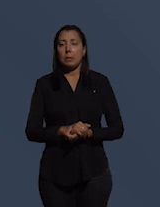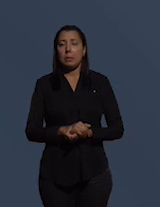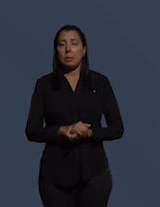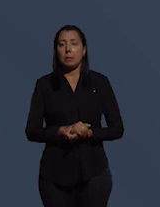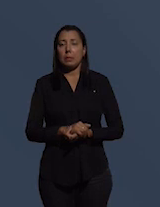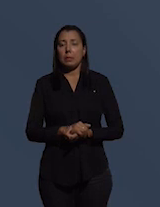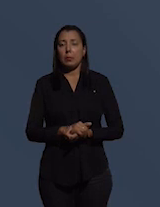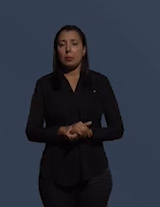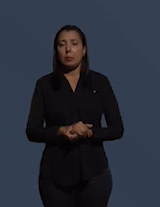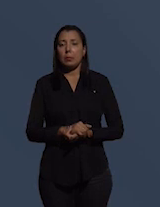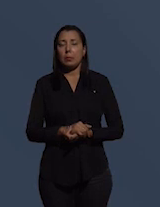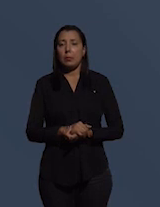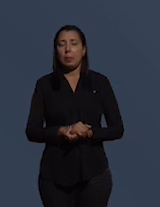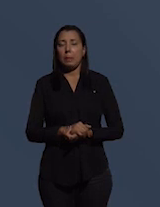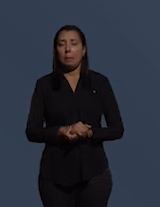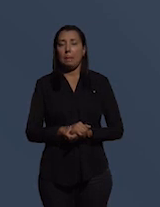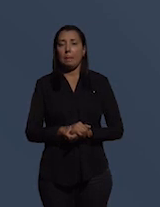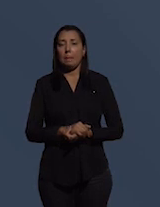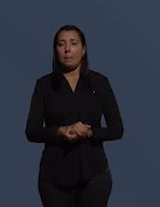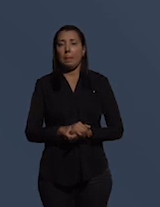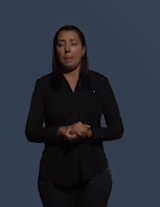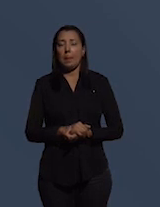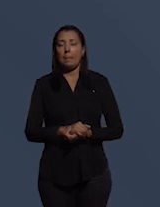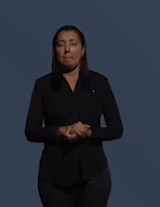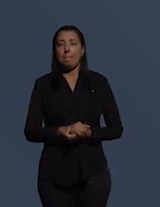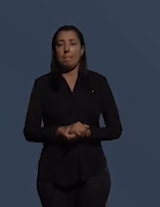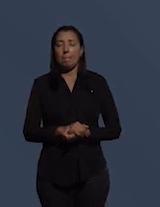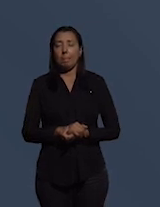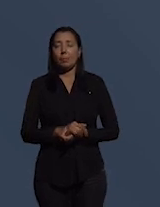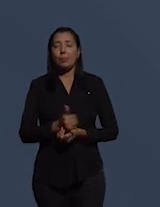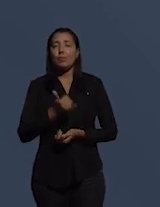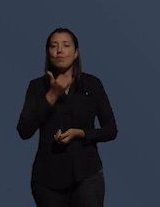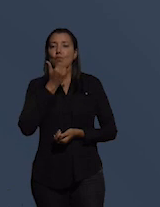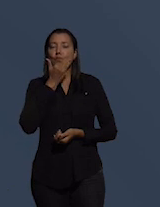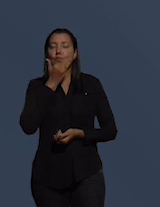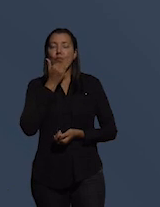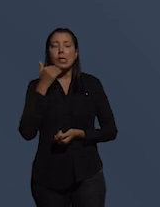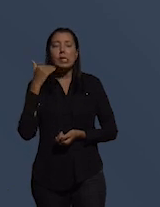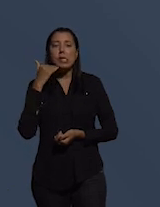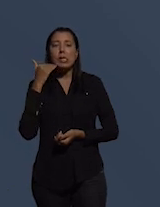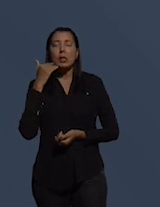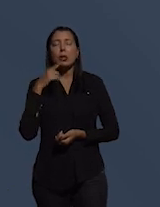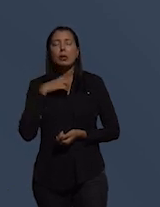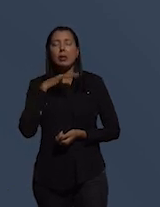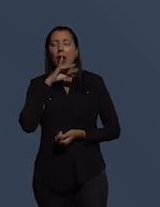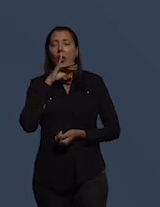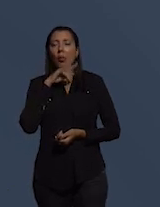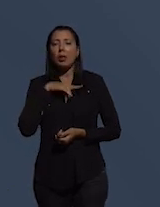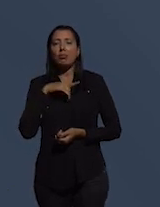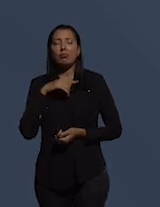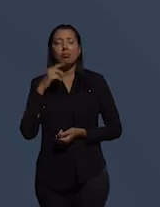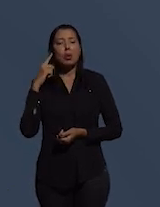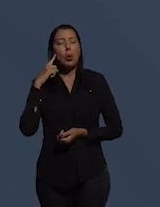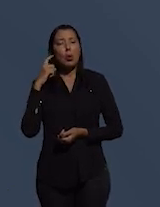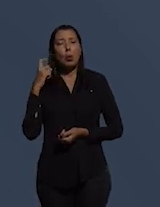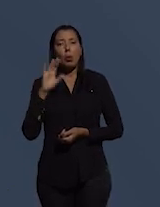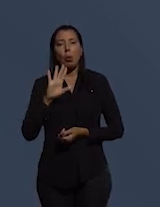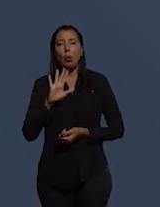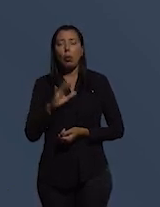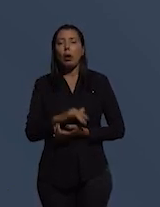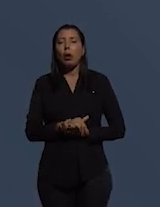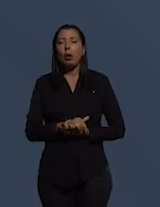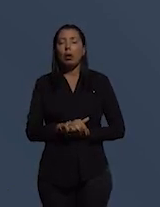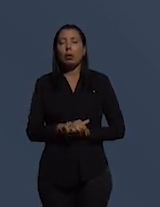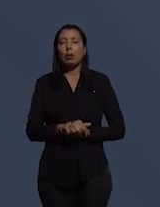mas a tendência nos últimos anos apesar de todo esse trabalho que tem sido feito acho que vocês vão entender que